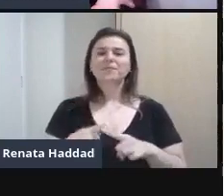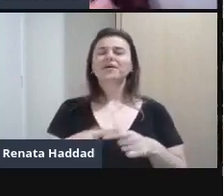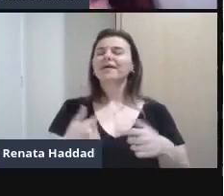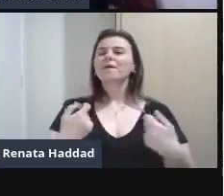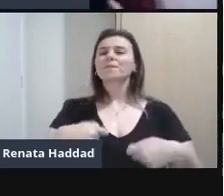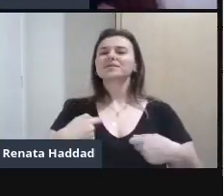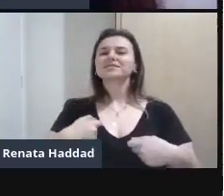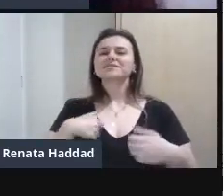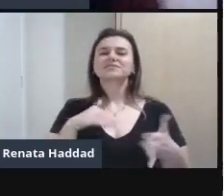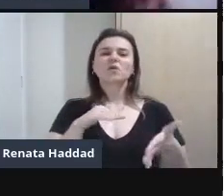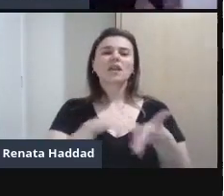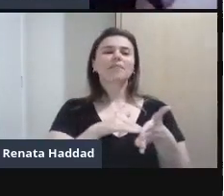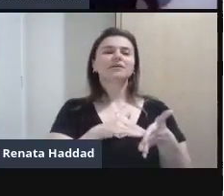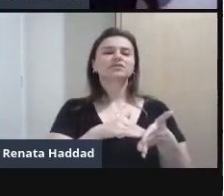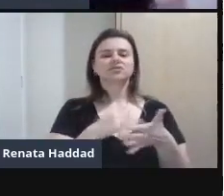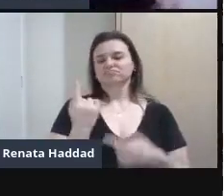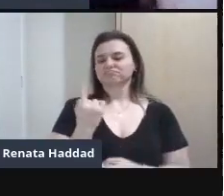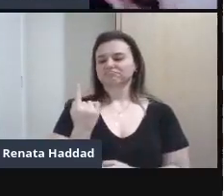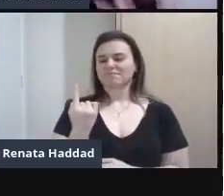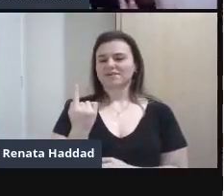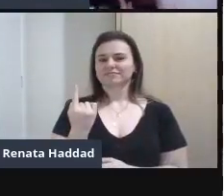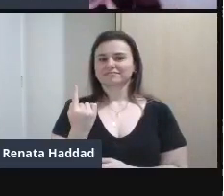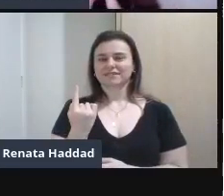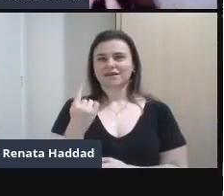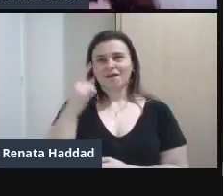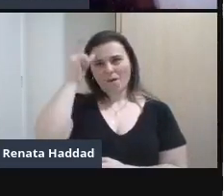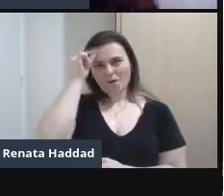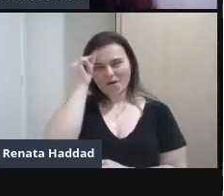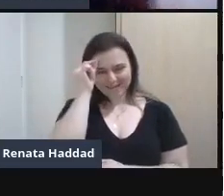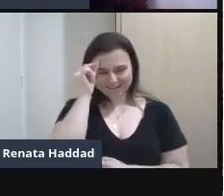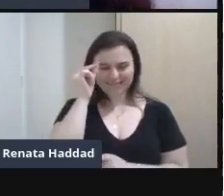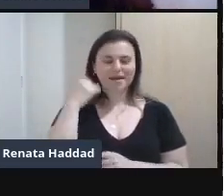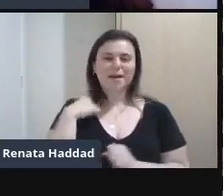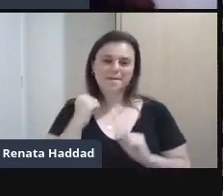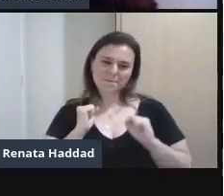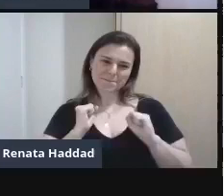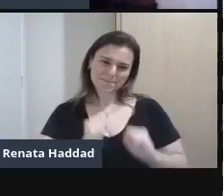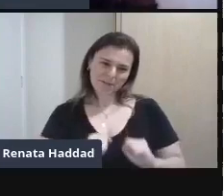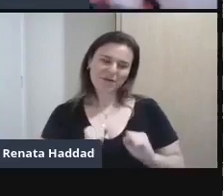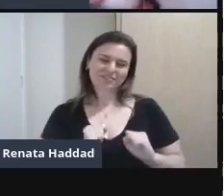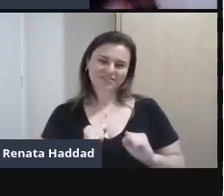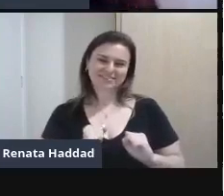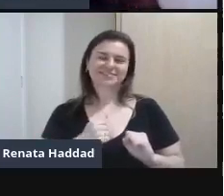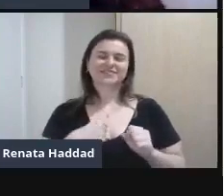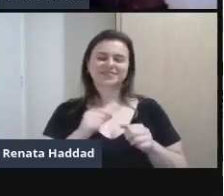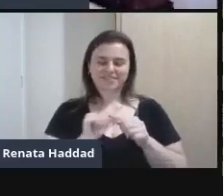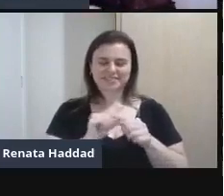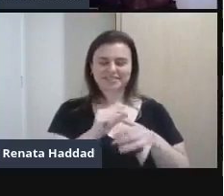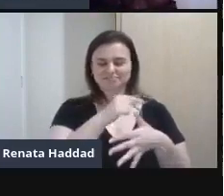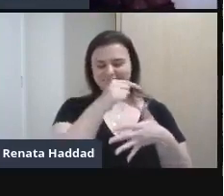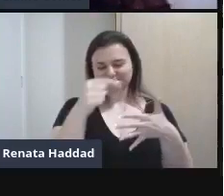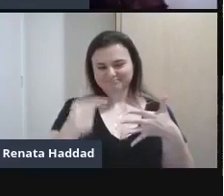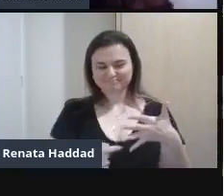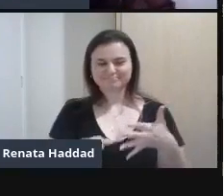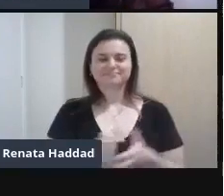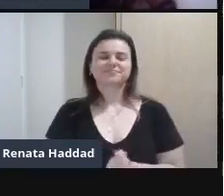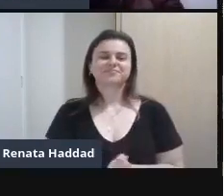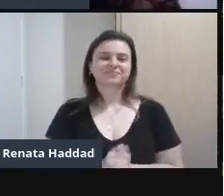uma só Então é como se Ufa Não Estou no caminho certo Perfeito Vamos pra próxima